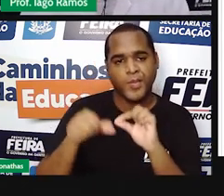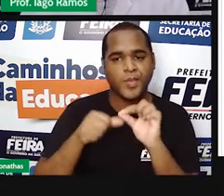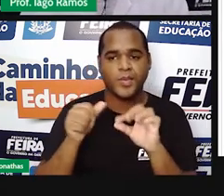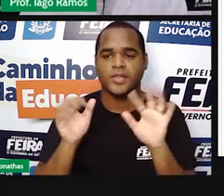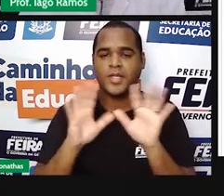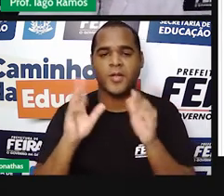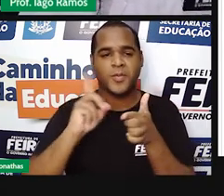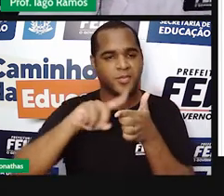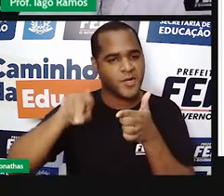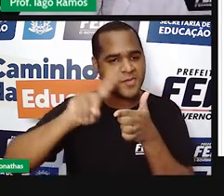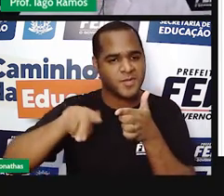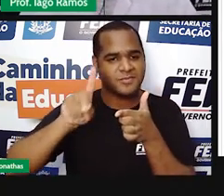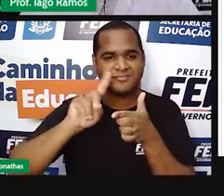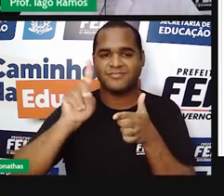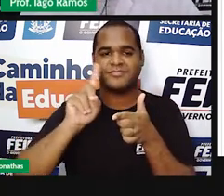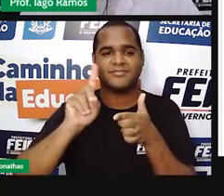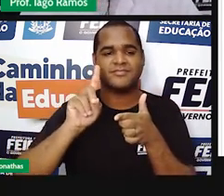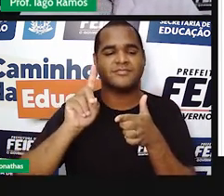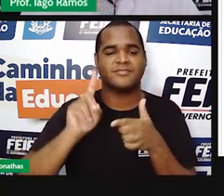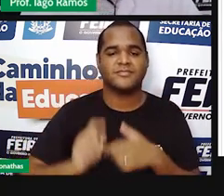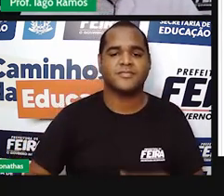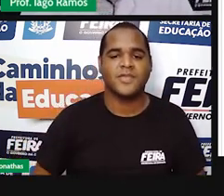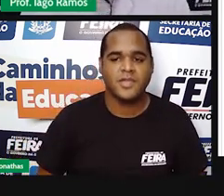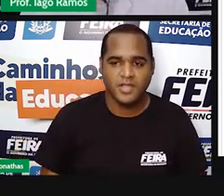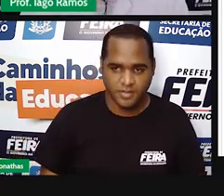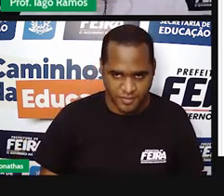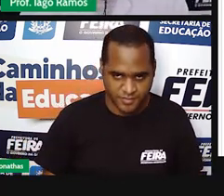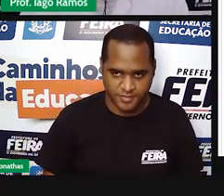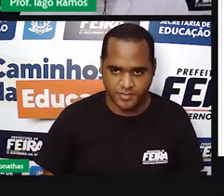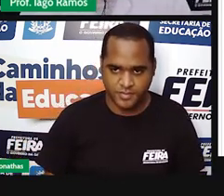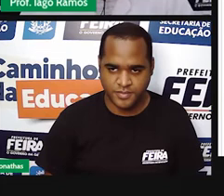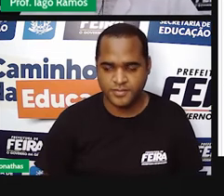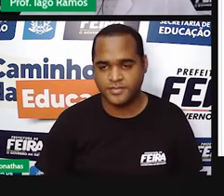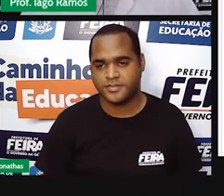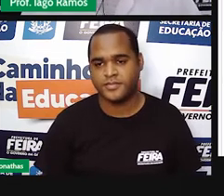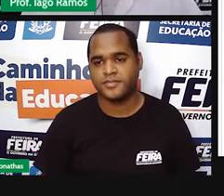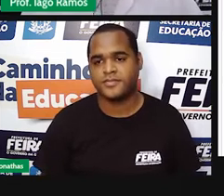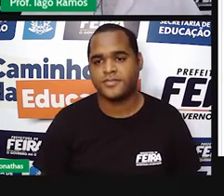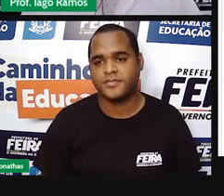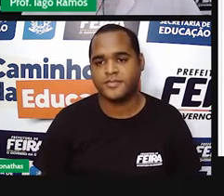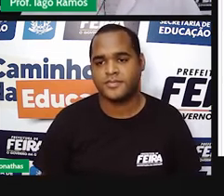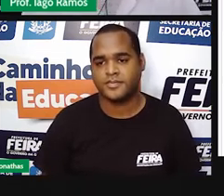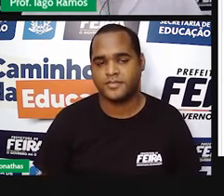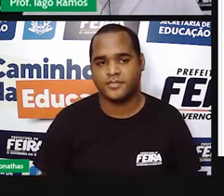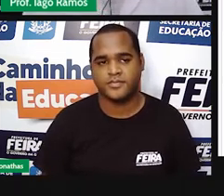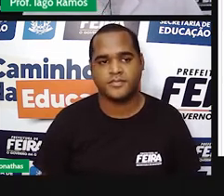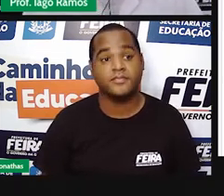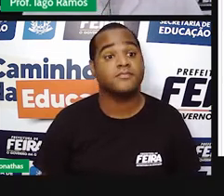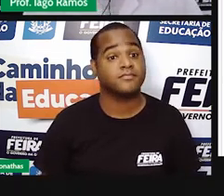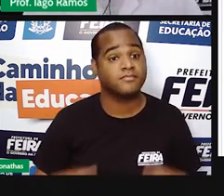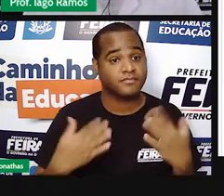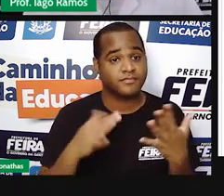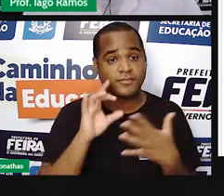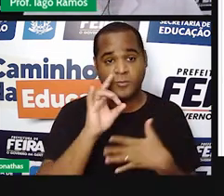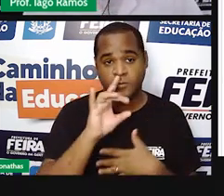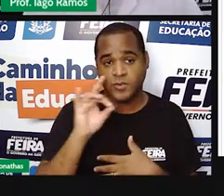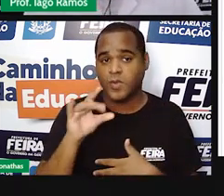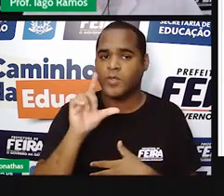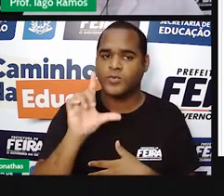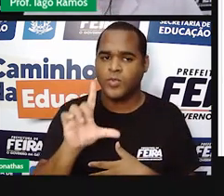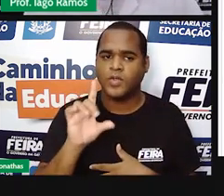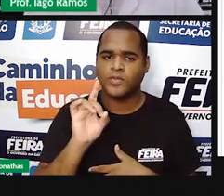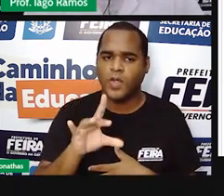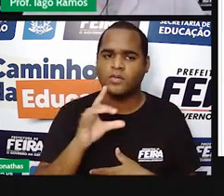Não tem problema. Vamos lá. Corrigido. Não existe só os números